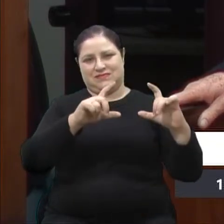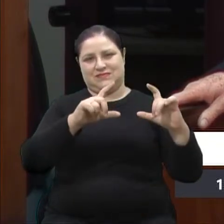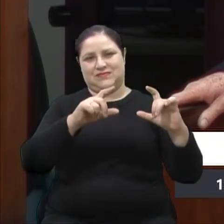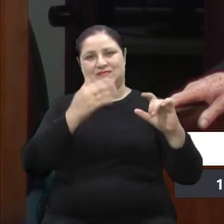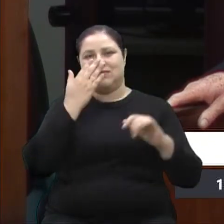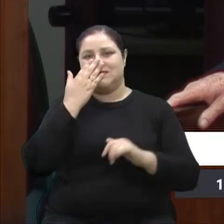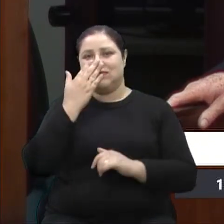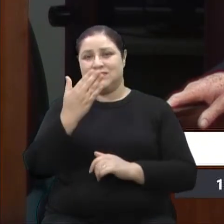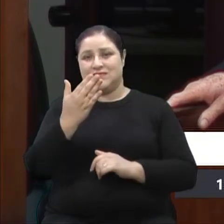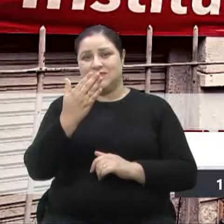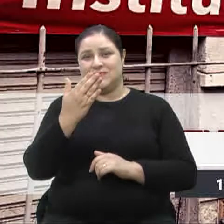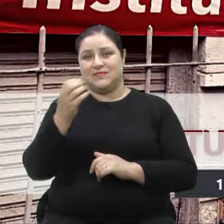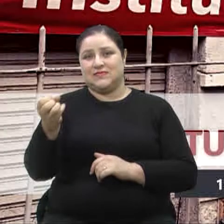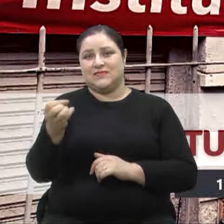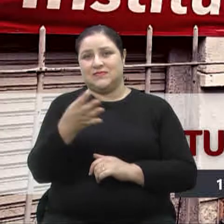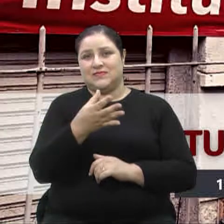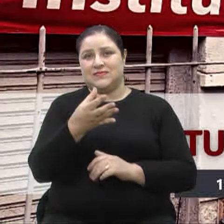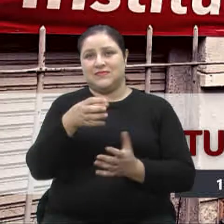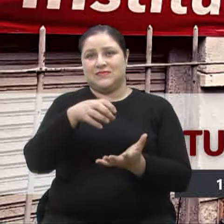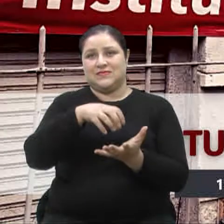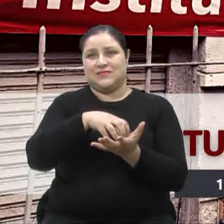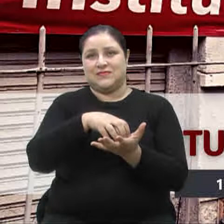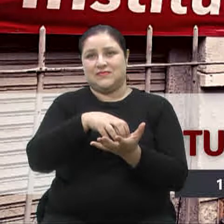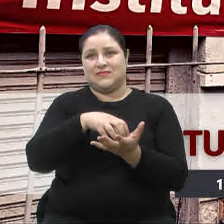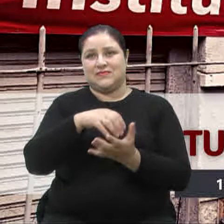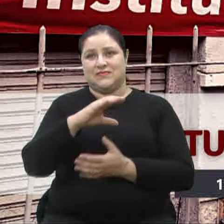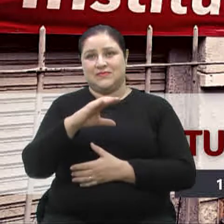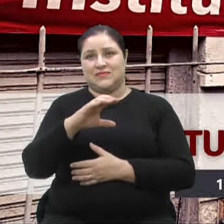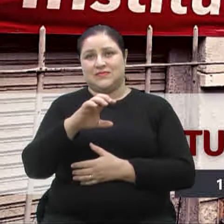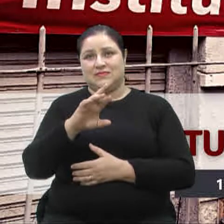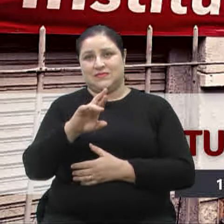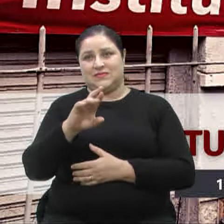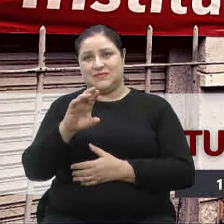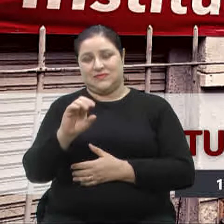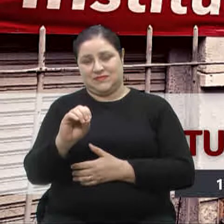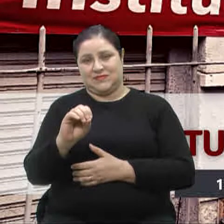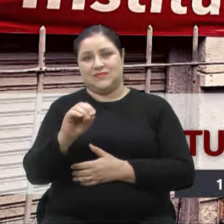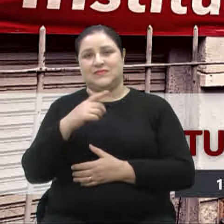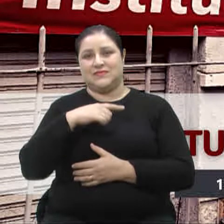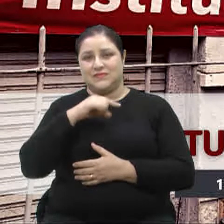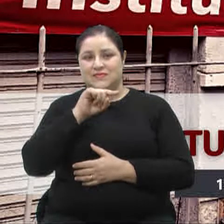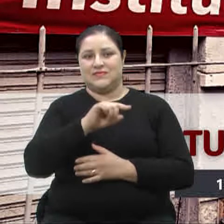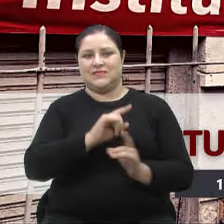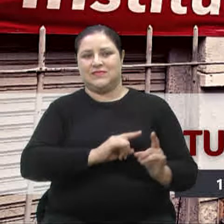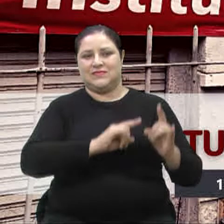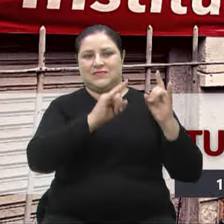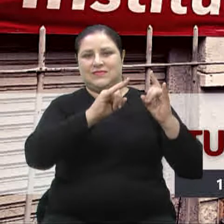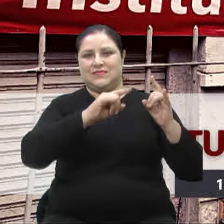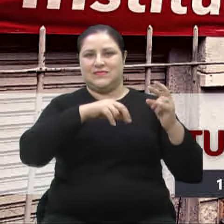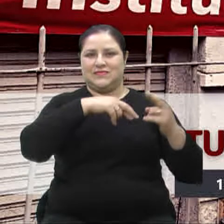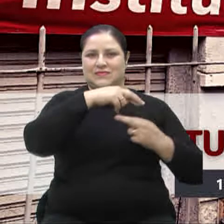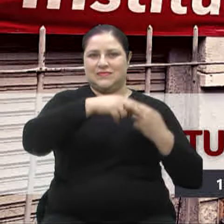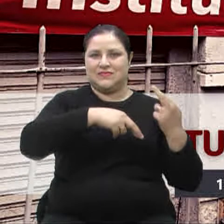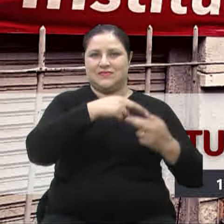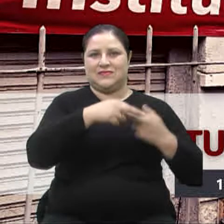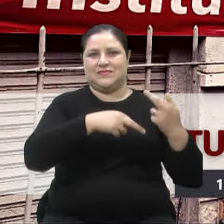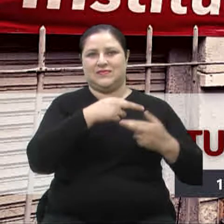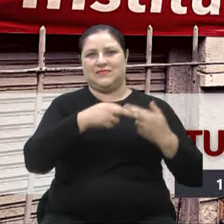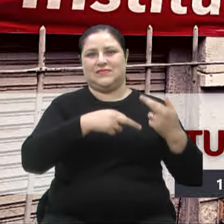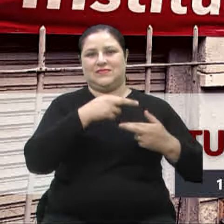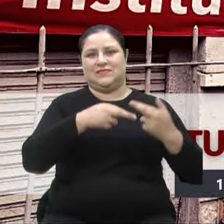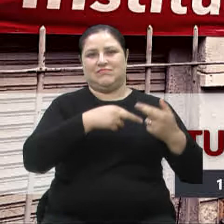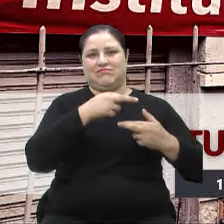em frente à nova sede do CRO. Será reformado aquele prédio e terá um atendimento